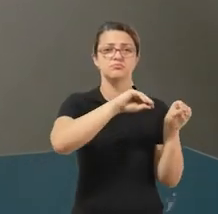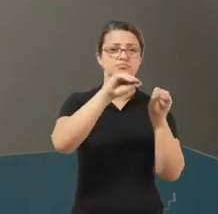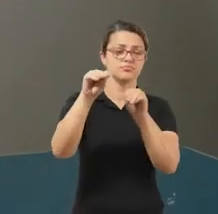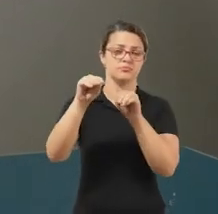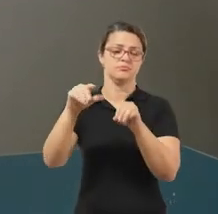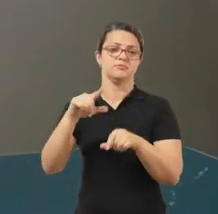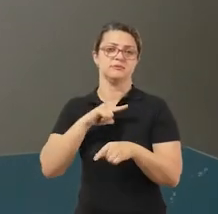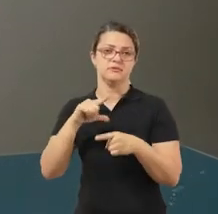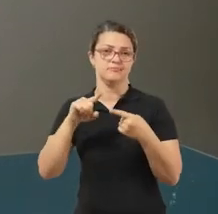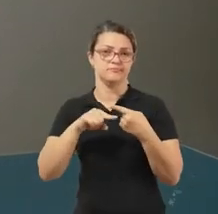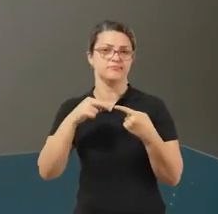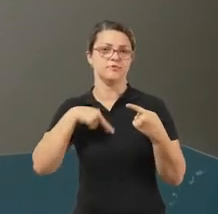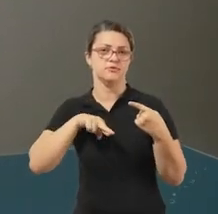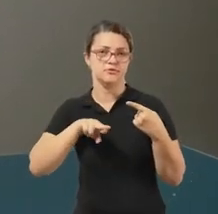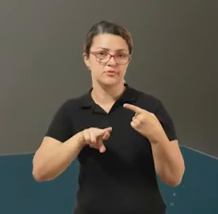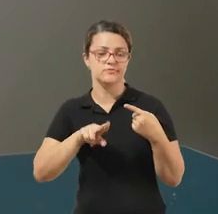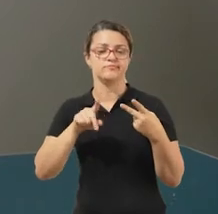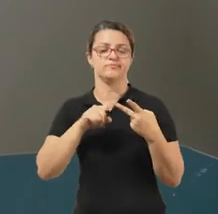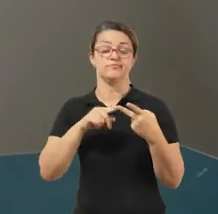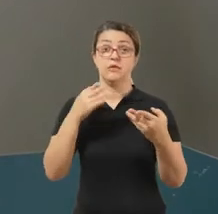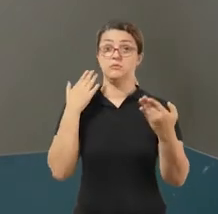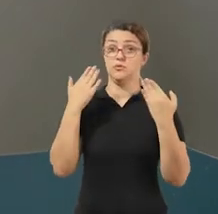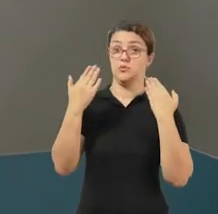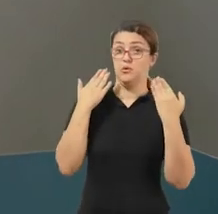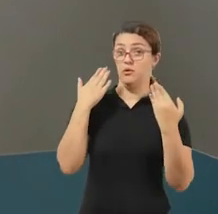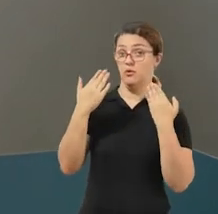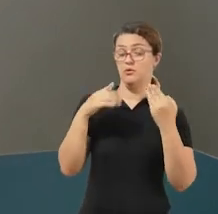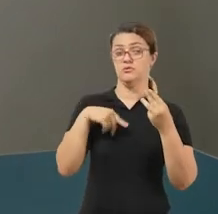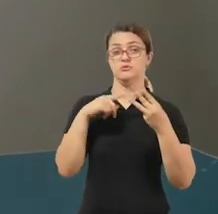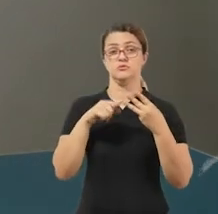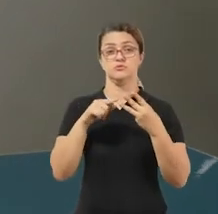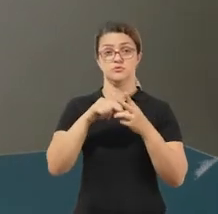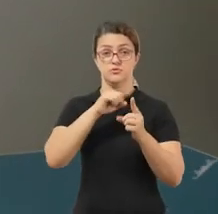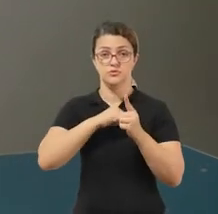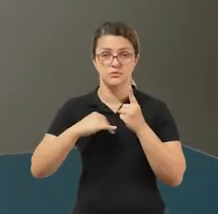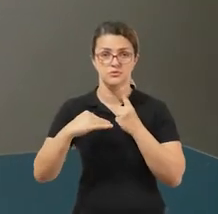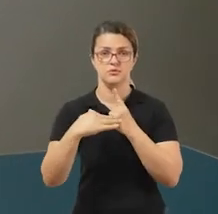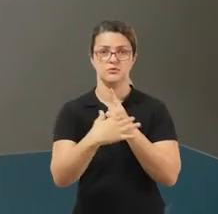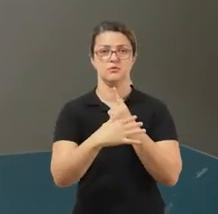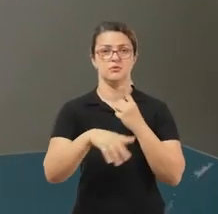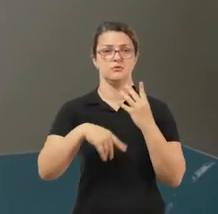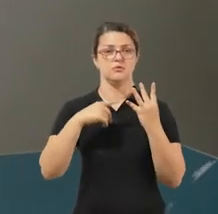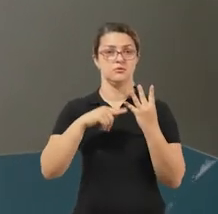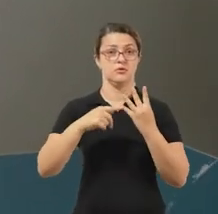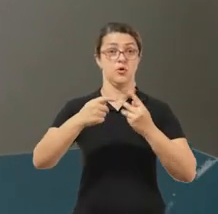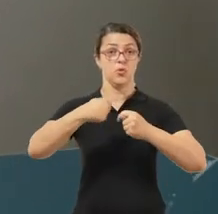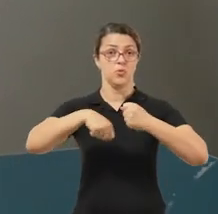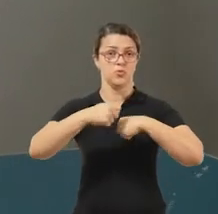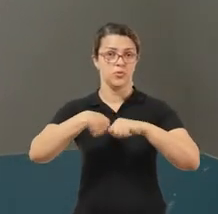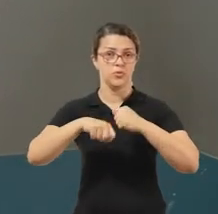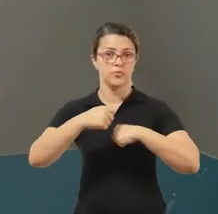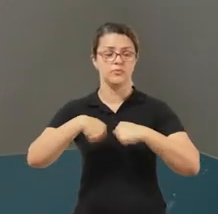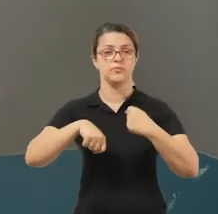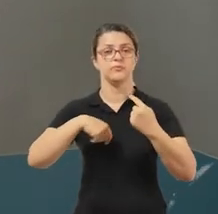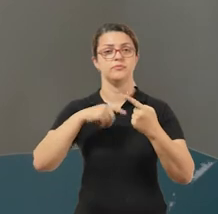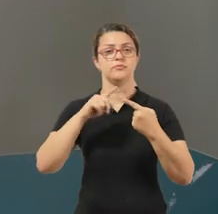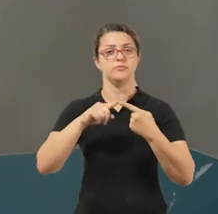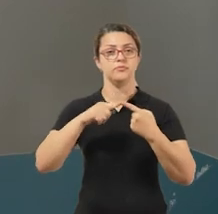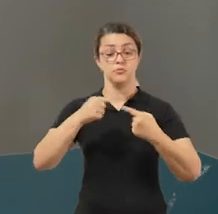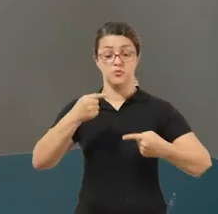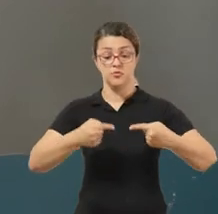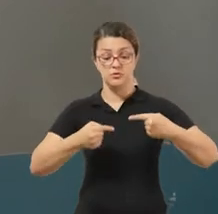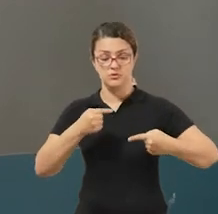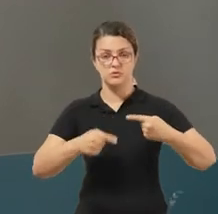religiosos, motivos psicológicos, motivos sociais, motivos econômicos, motivos